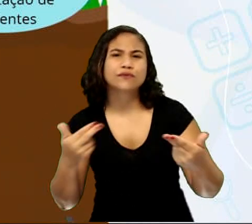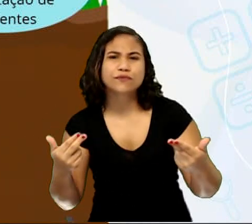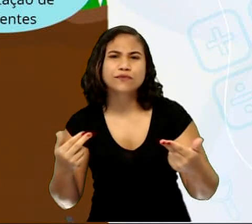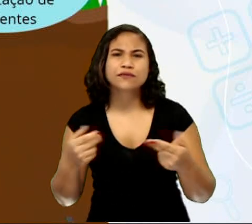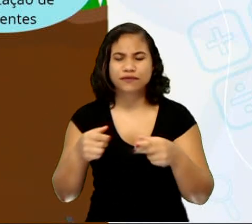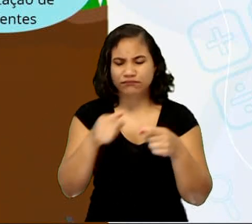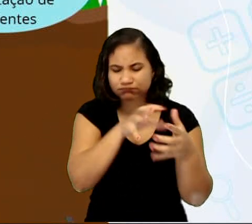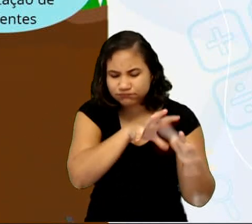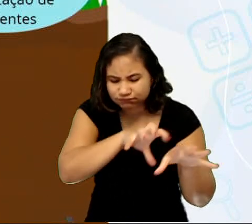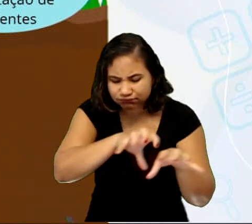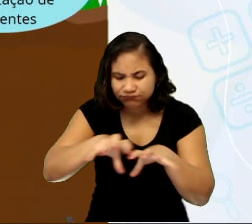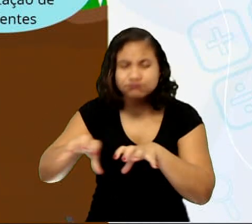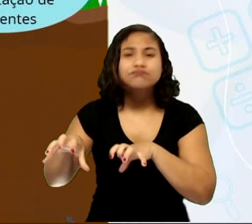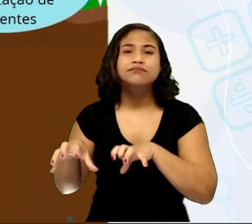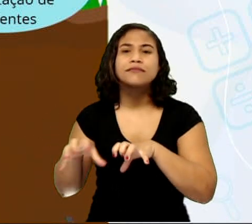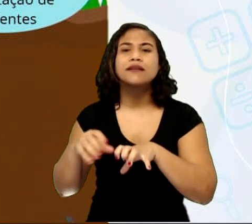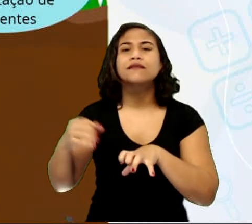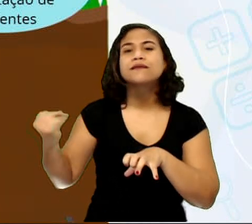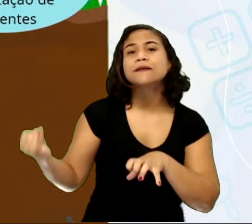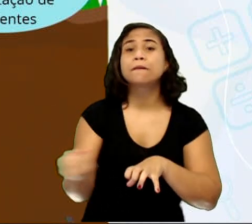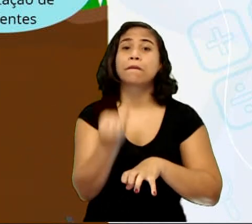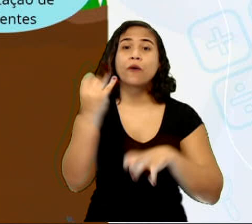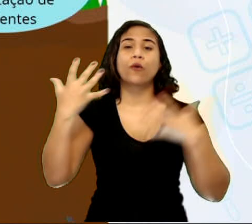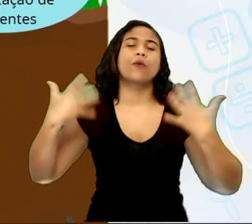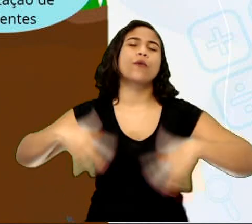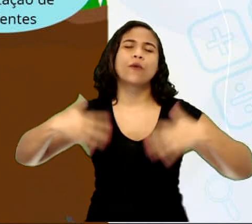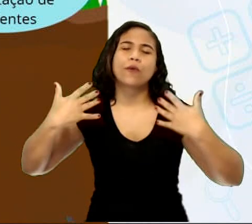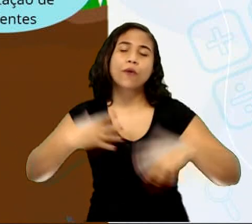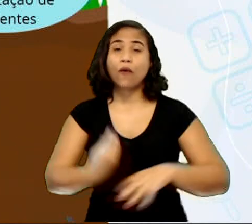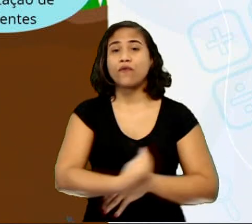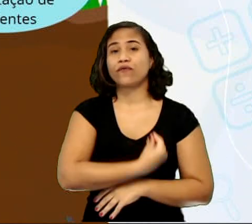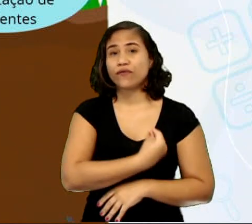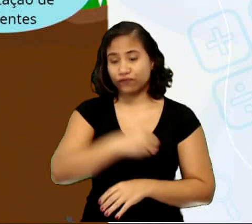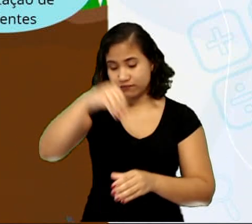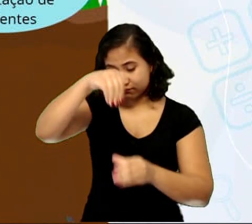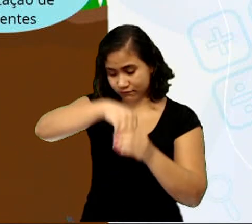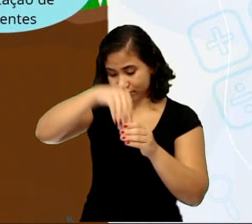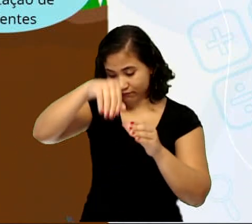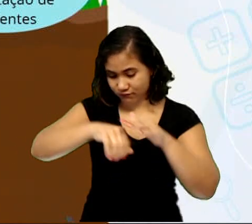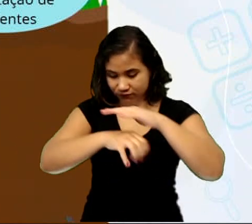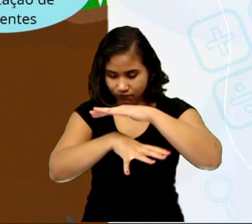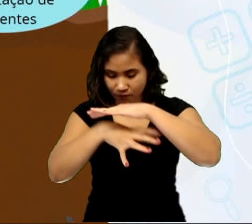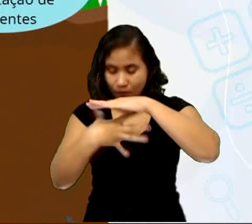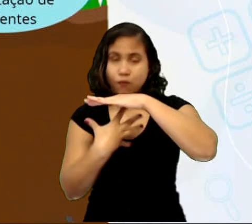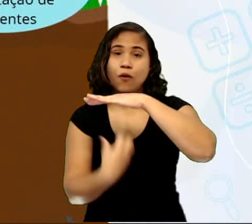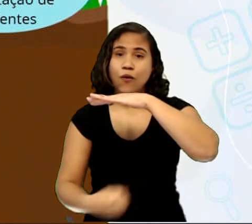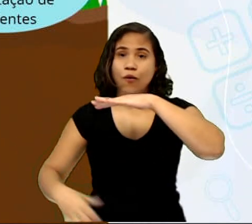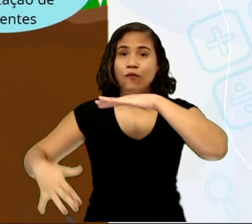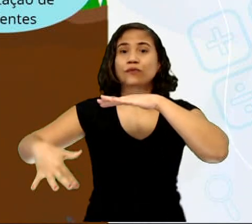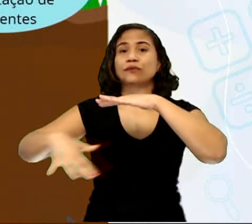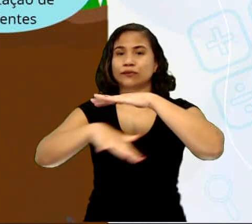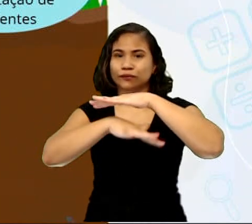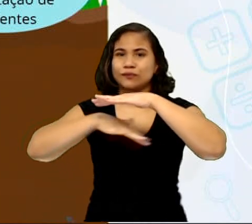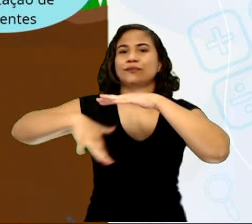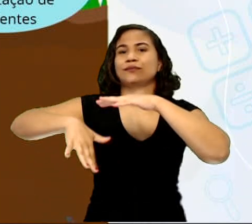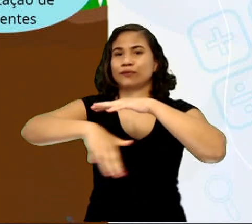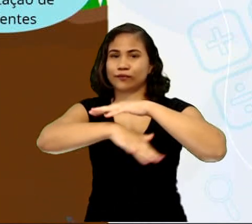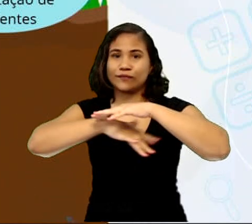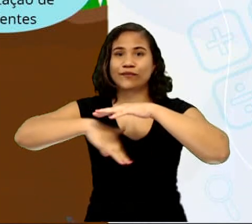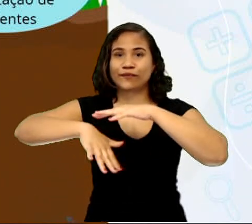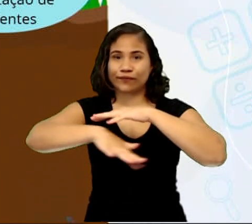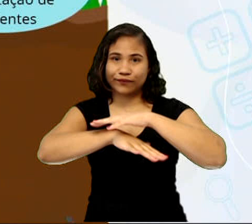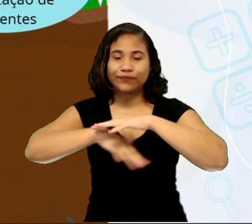são de extrema importância, estão presentes no solo. E esses micro-organismos,